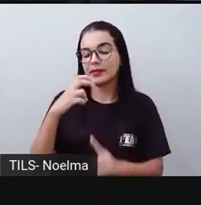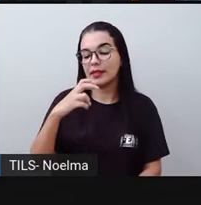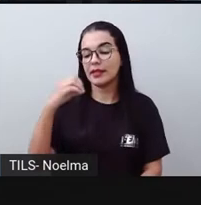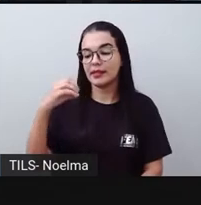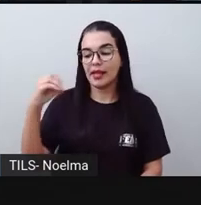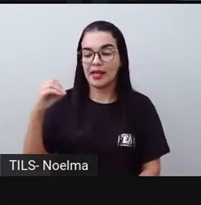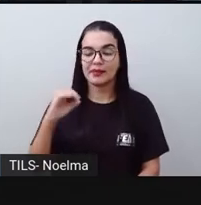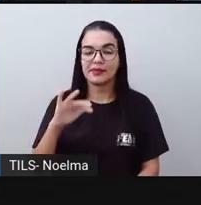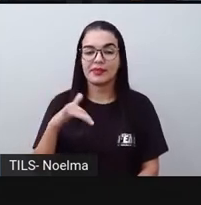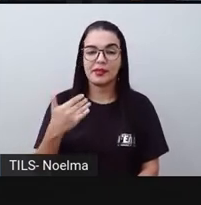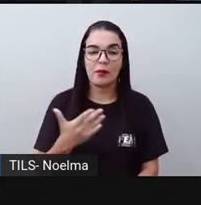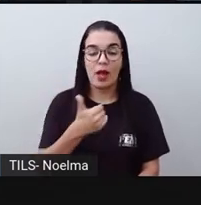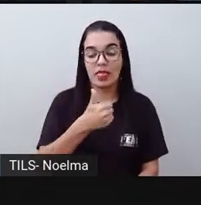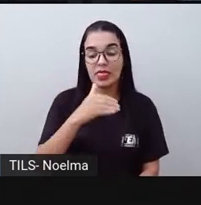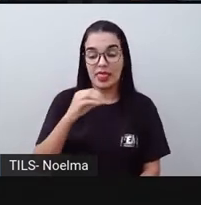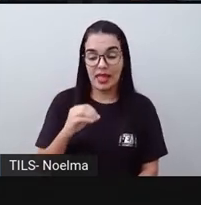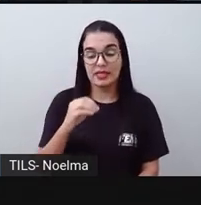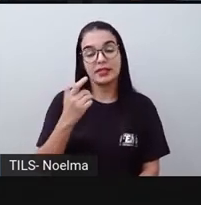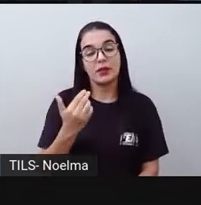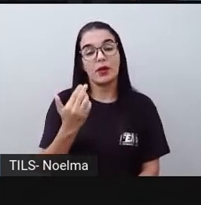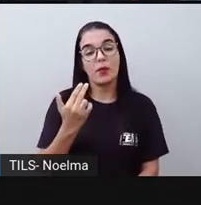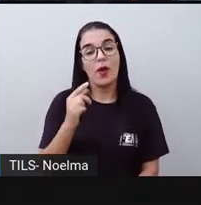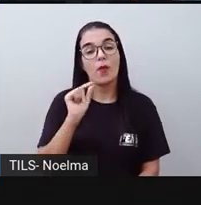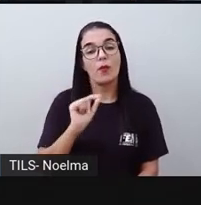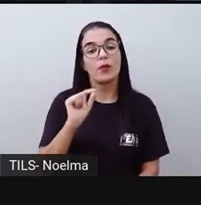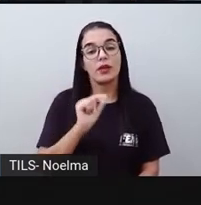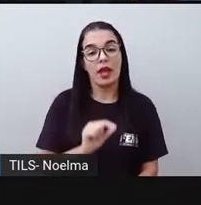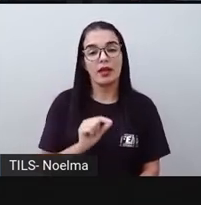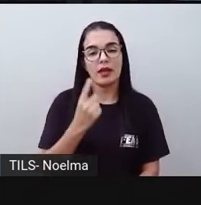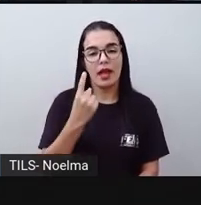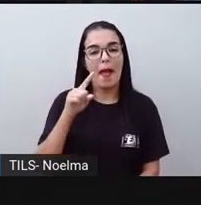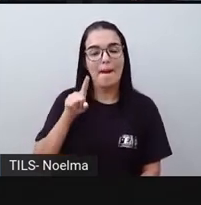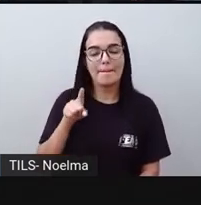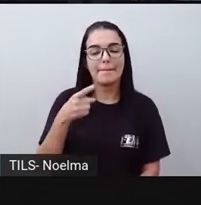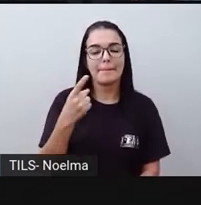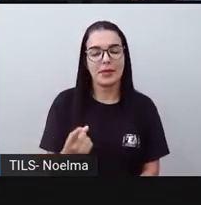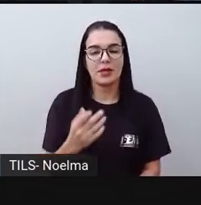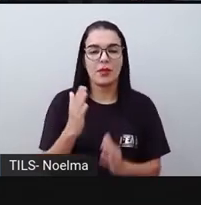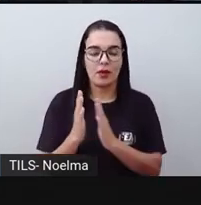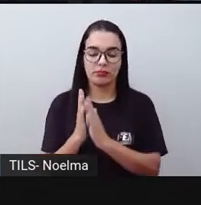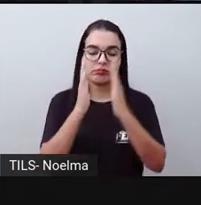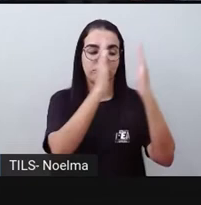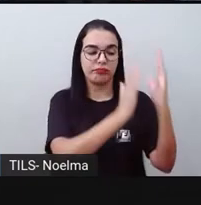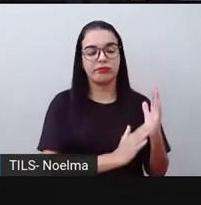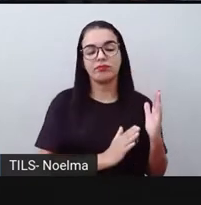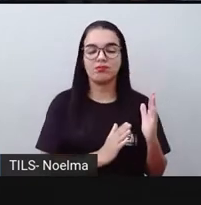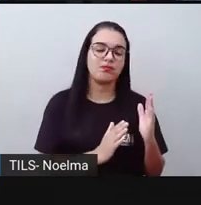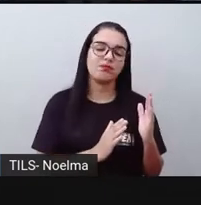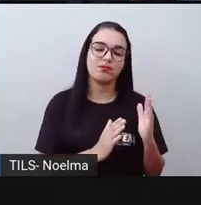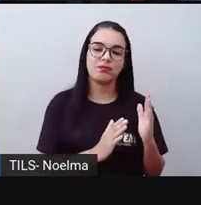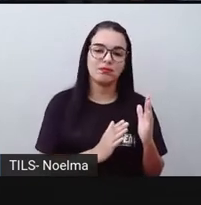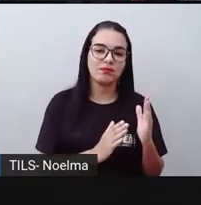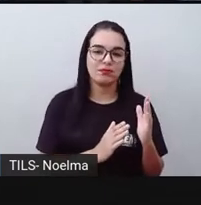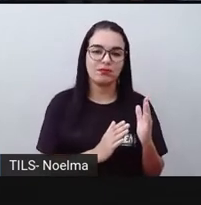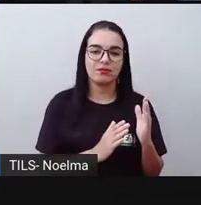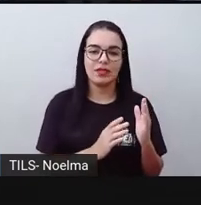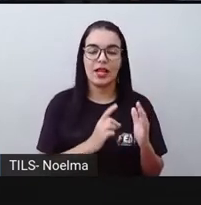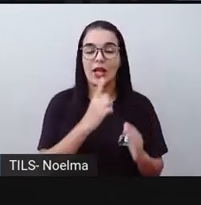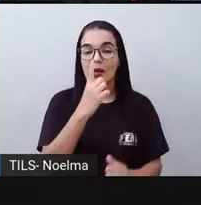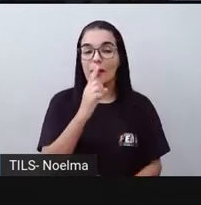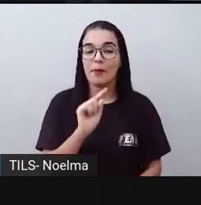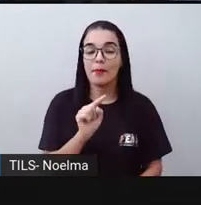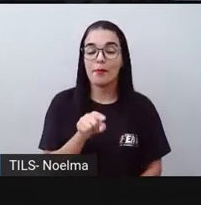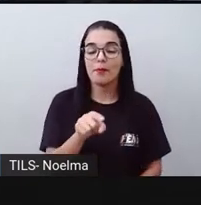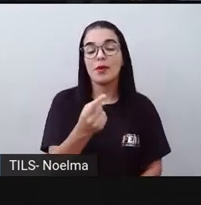5 mais 5 dá 10. E a gente entende que esse zero pertence aí a esta fila, mas o outro número